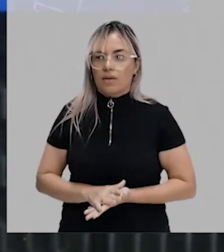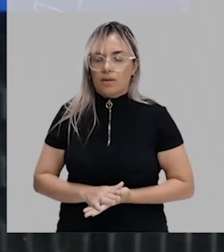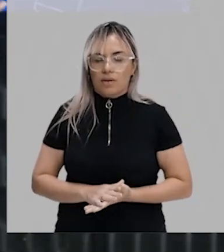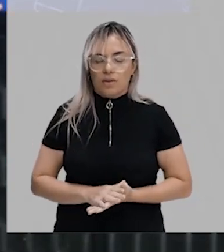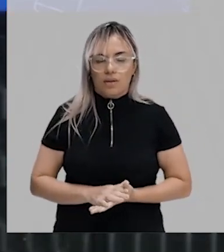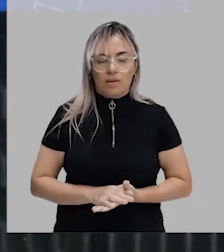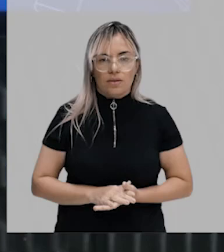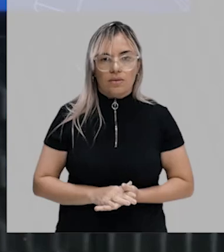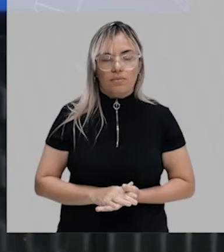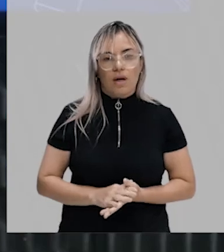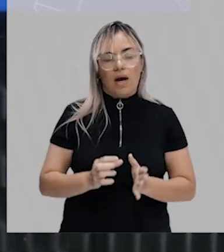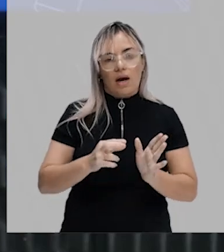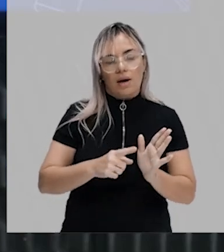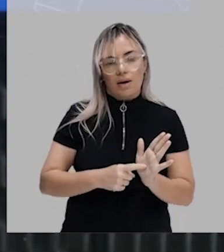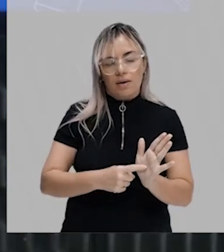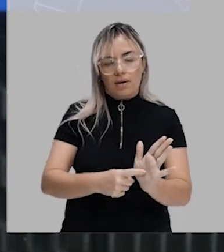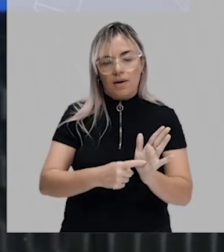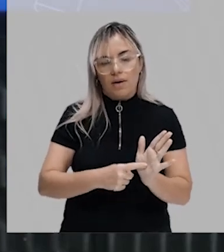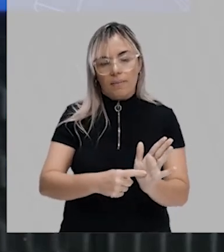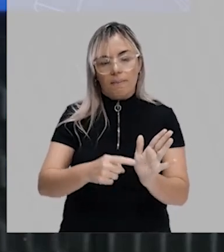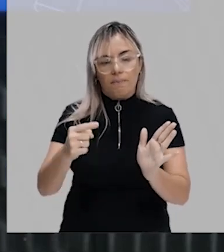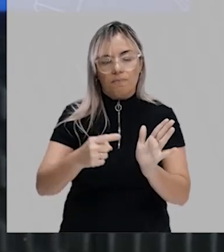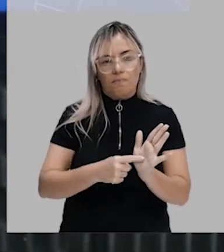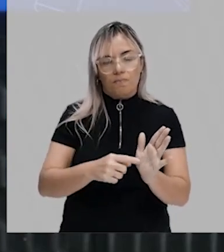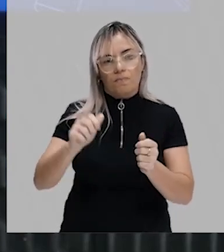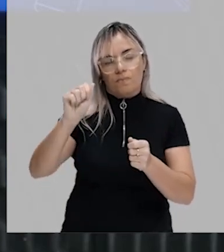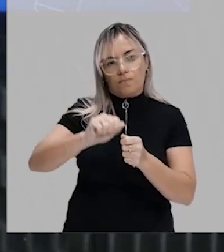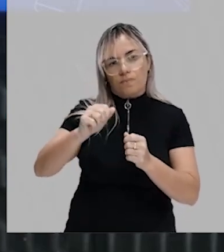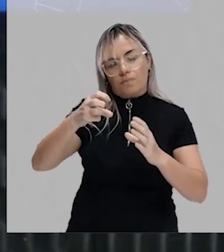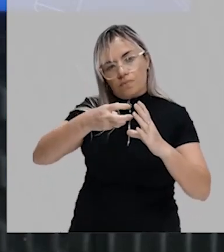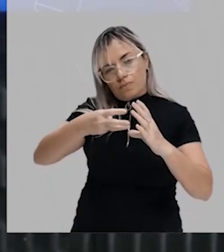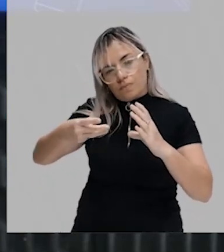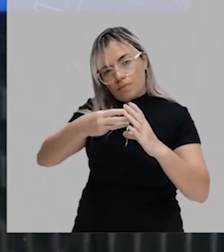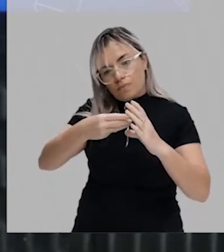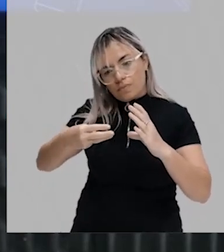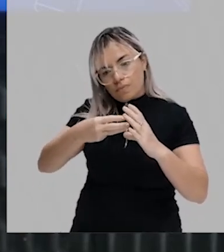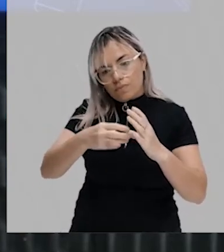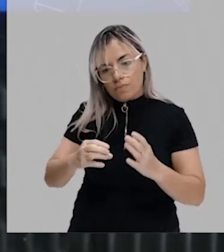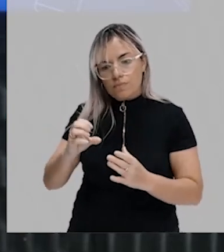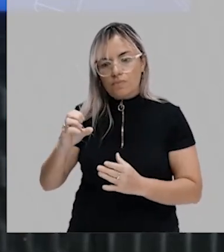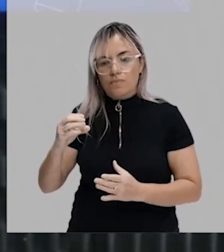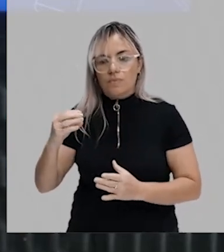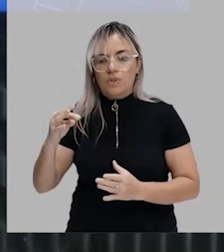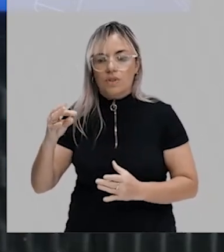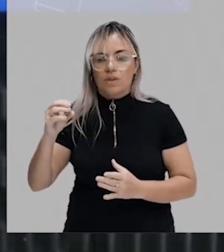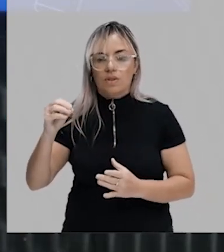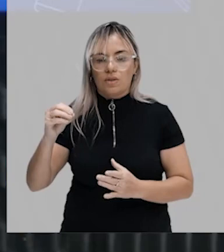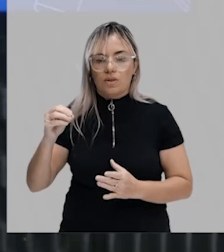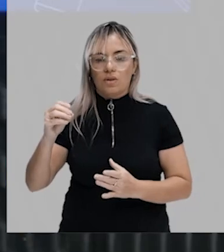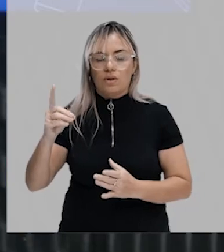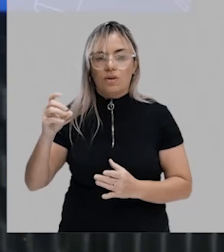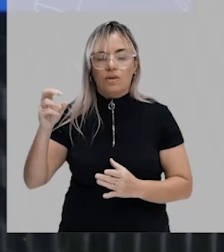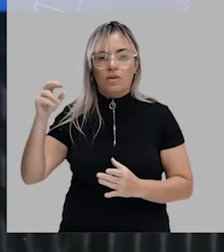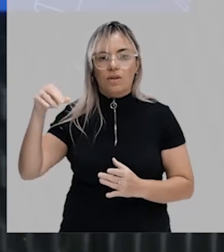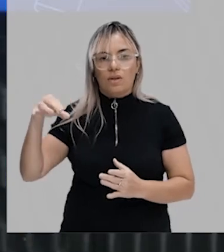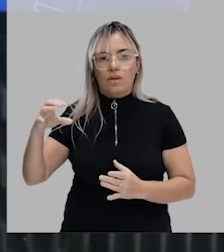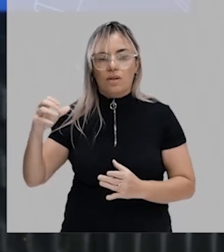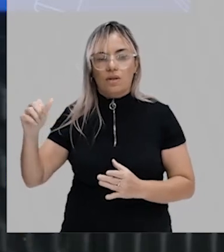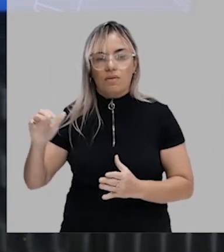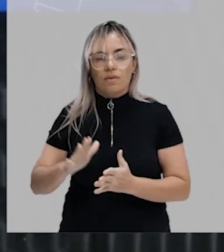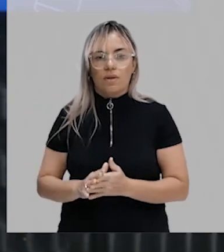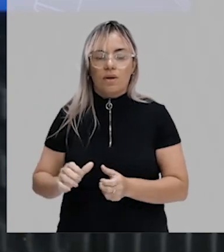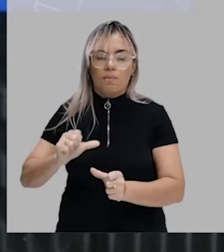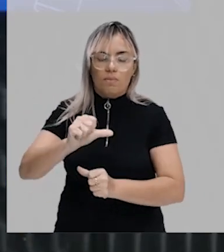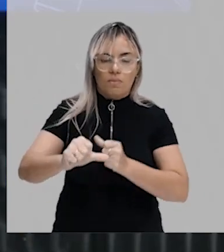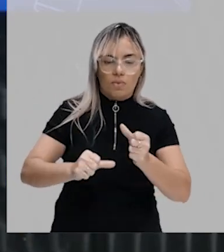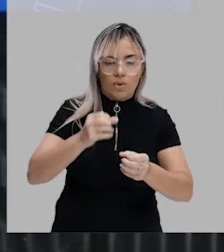sinalizam, vai indicar, vai fazer com que as células do ectoderme se transformem no tubo nervoso.